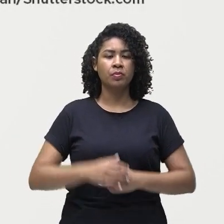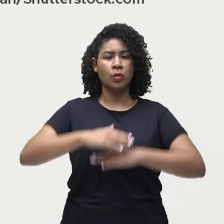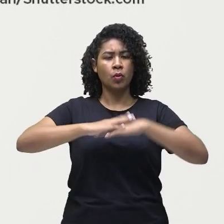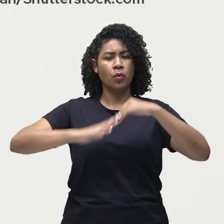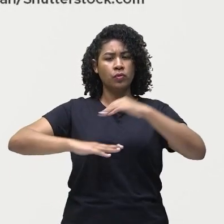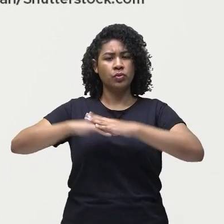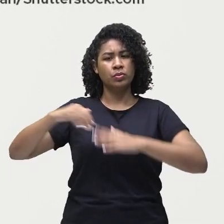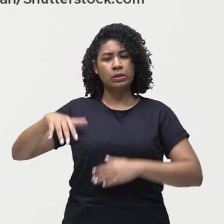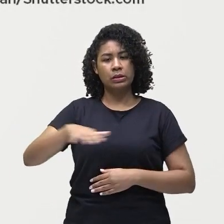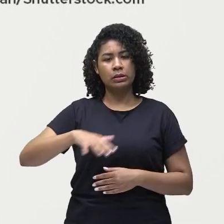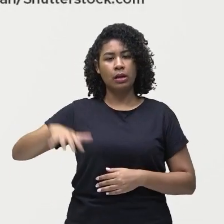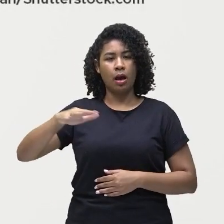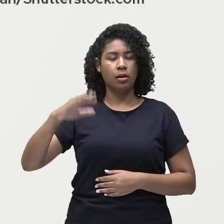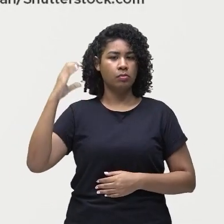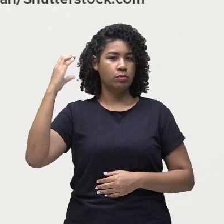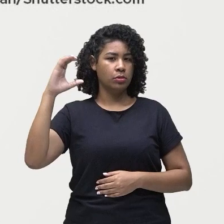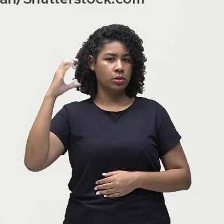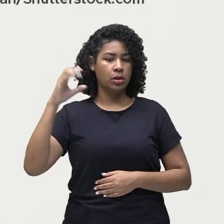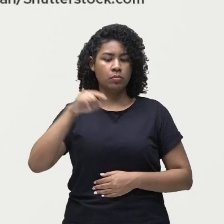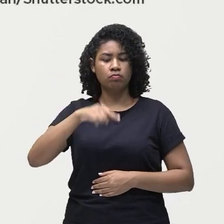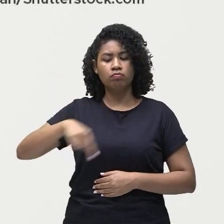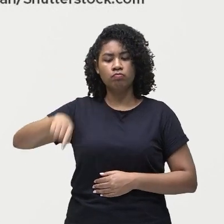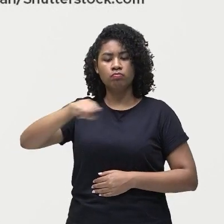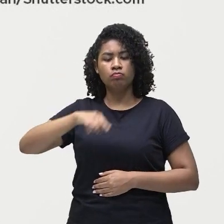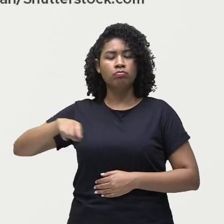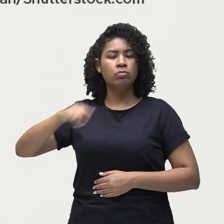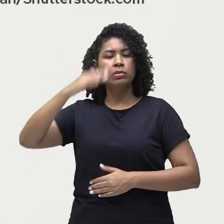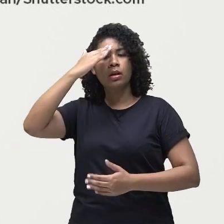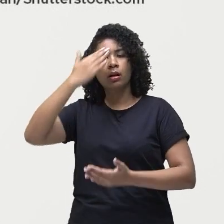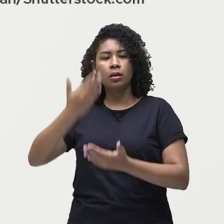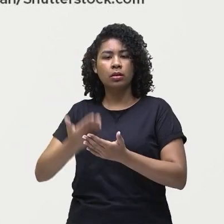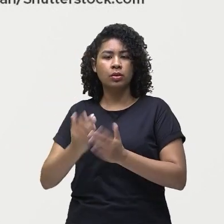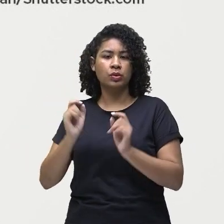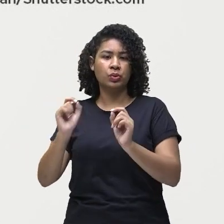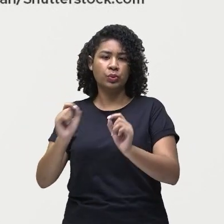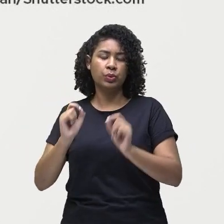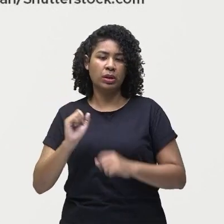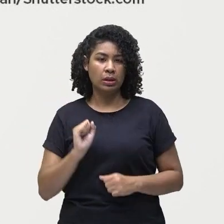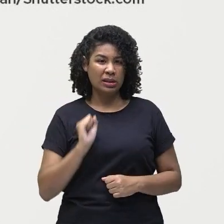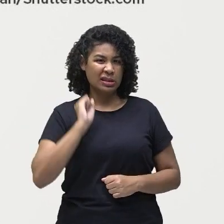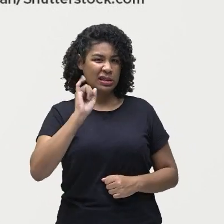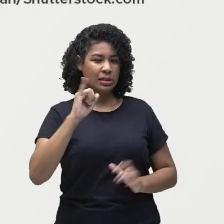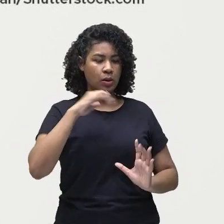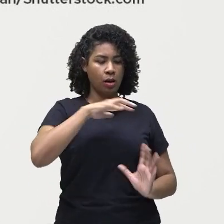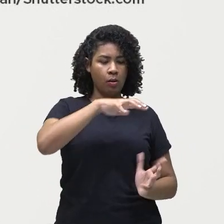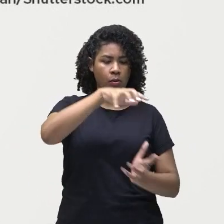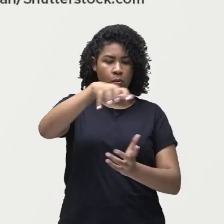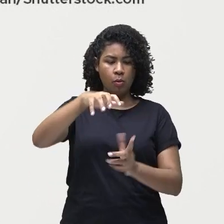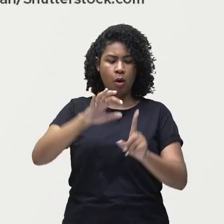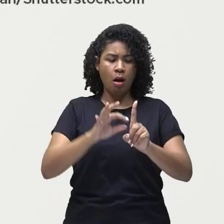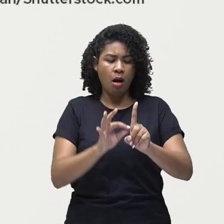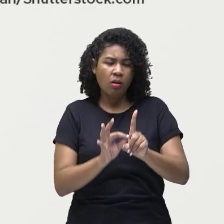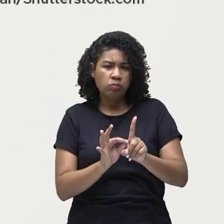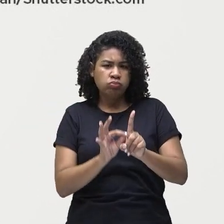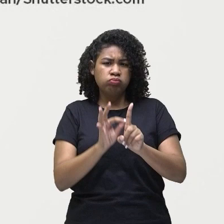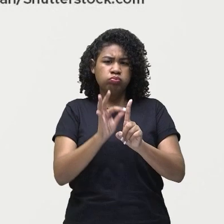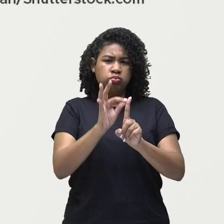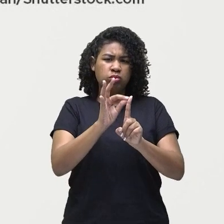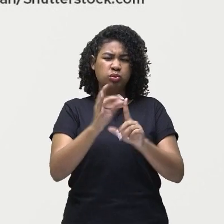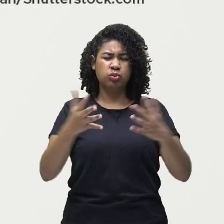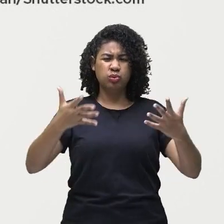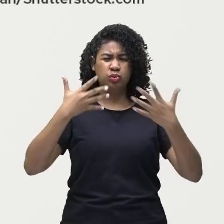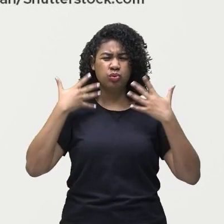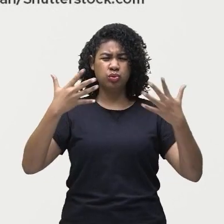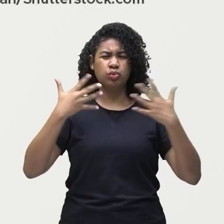que o aumento da temperatura média da terra resultará em sérias consequências